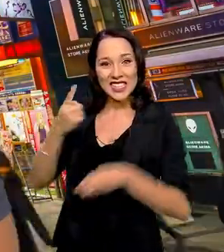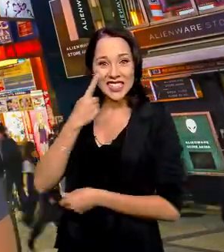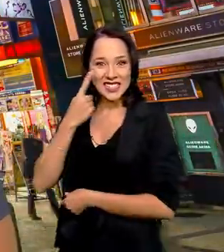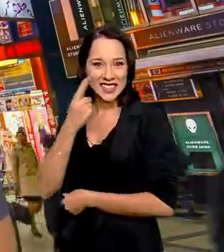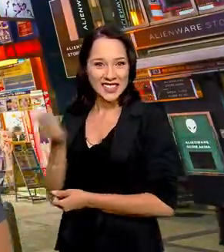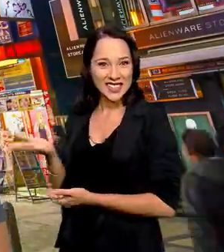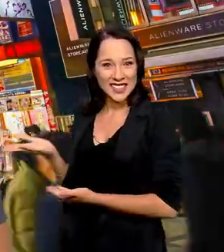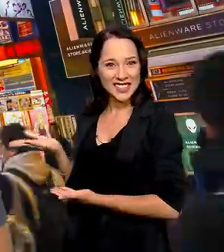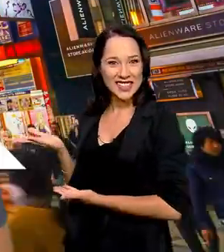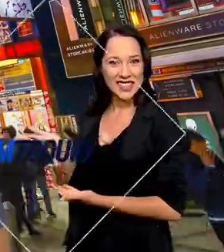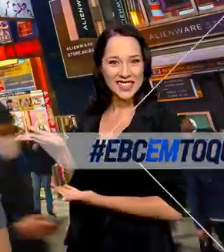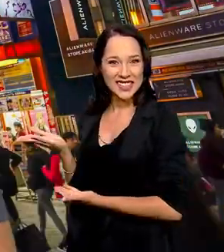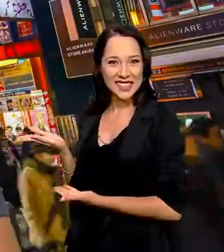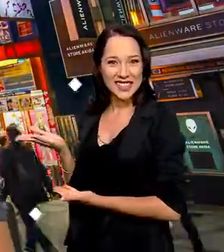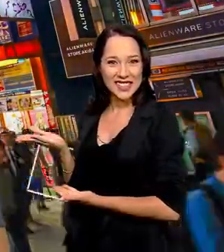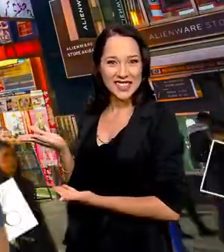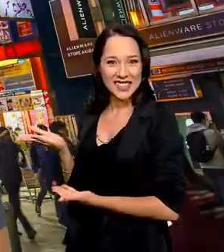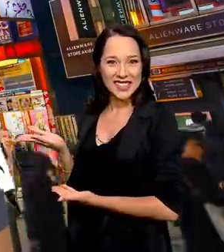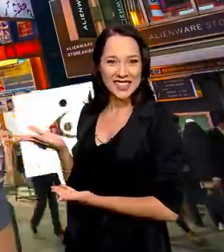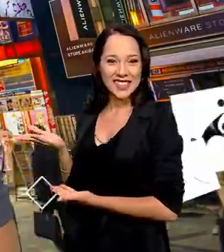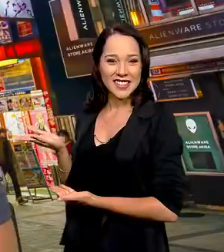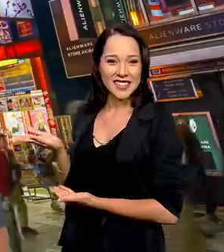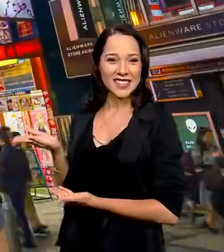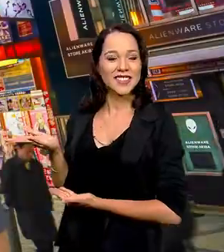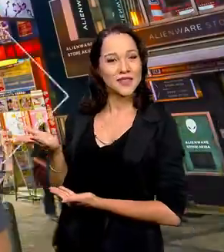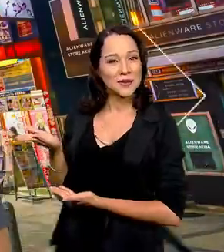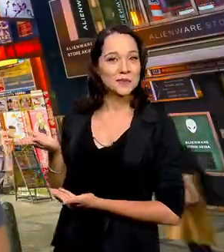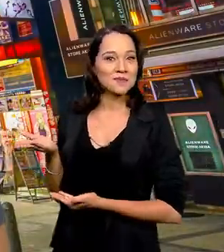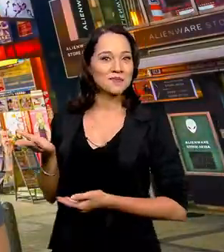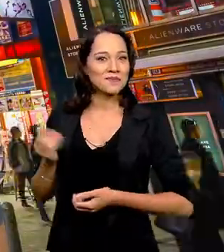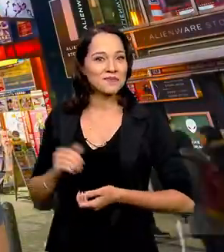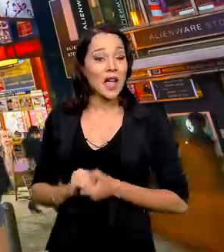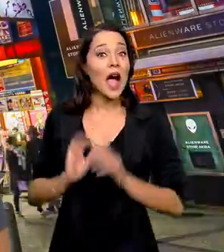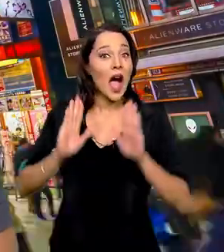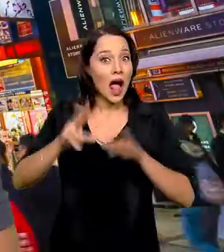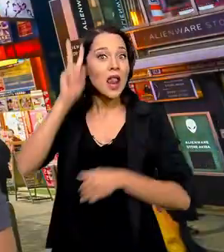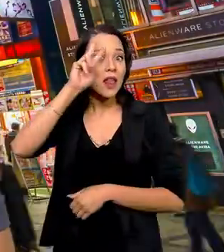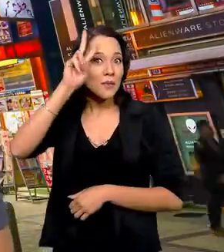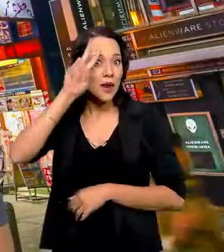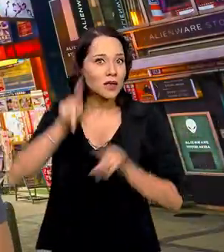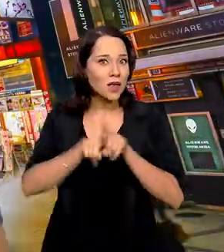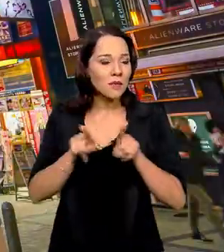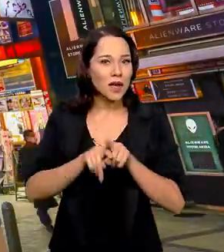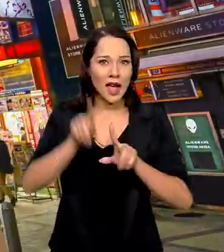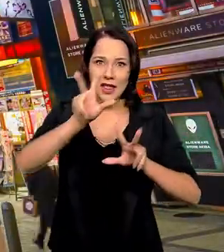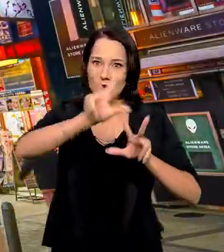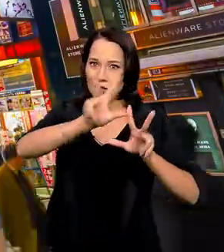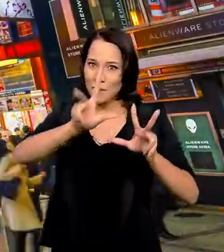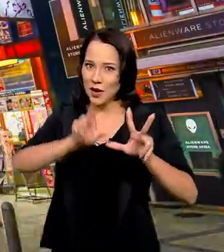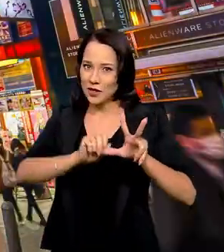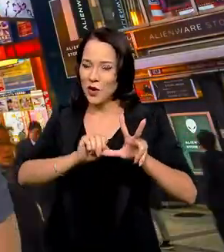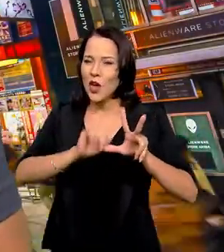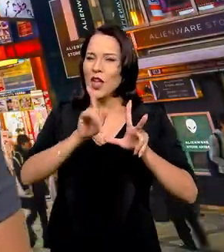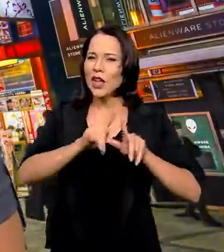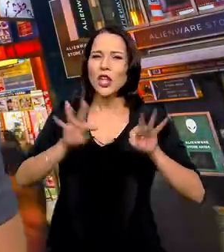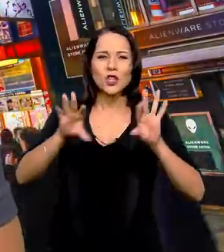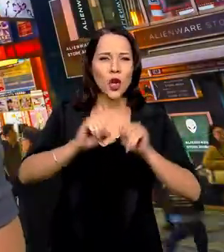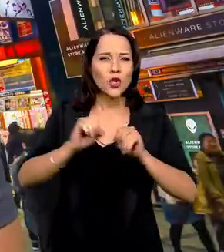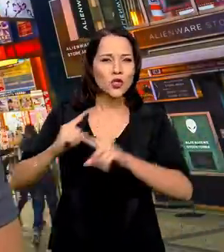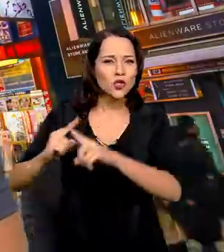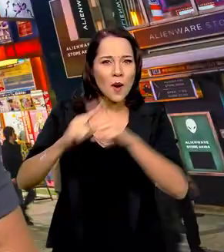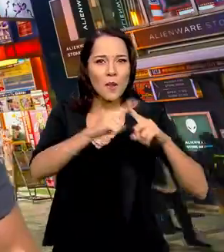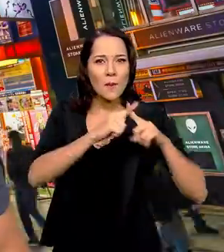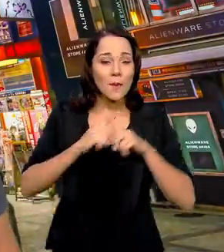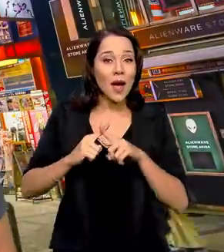lá no nosso site. O endereço é agenciabrasil.ebc.com.br Ah, e lembrando que a TV Brasil está